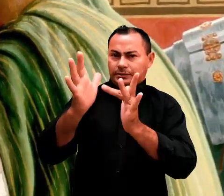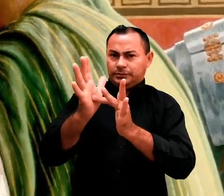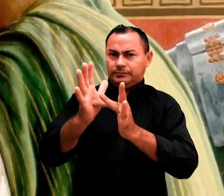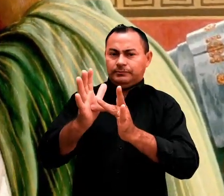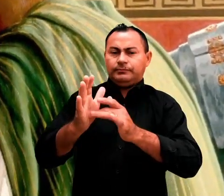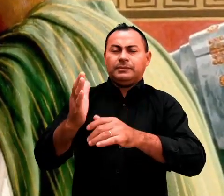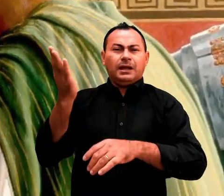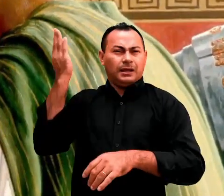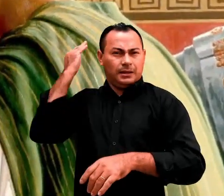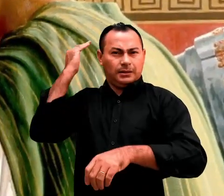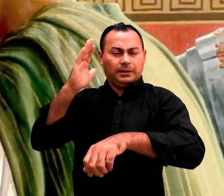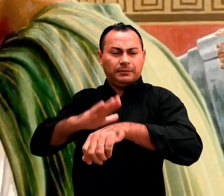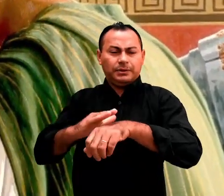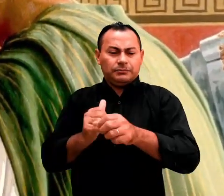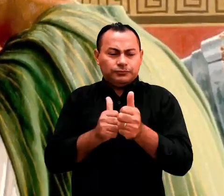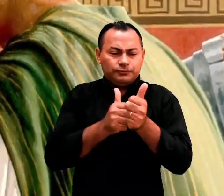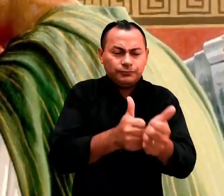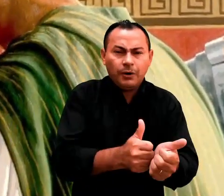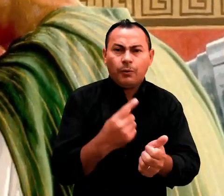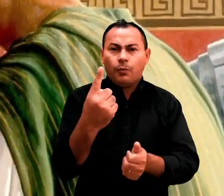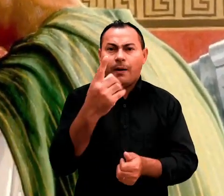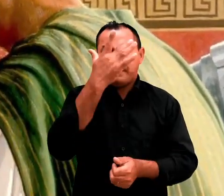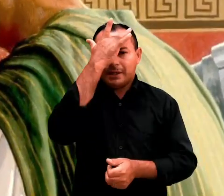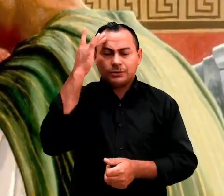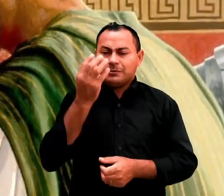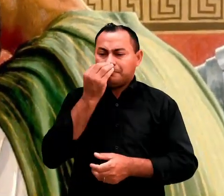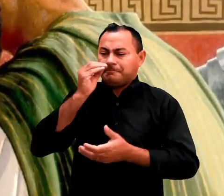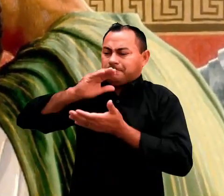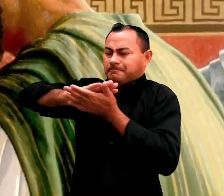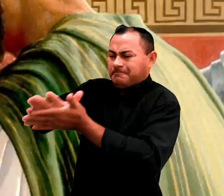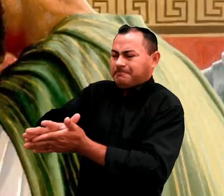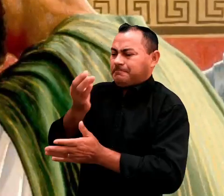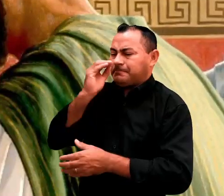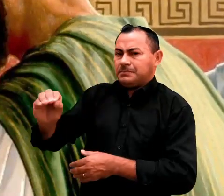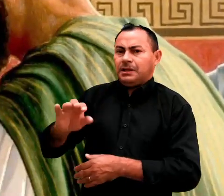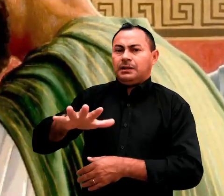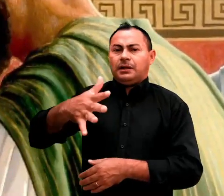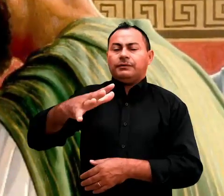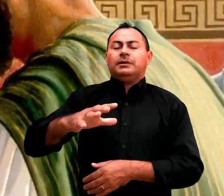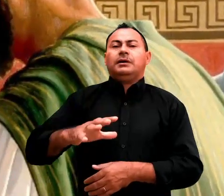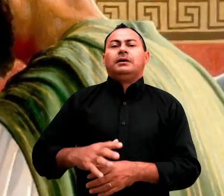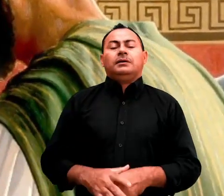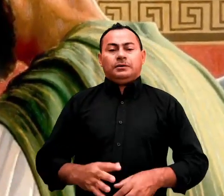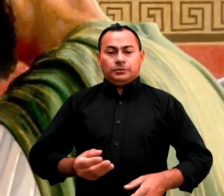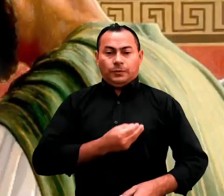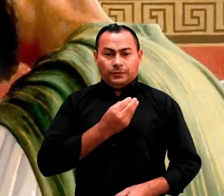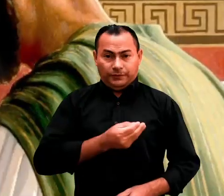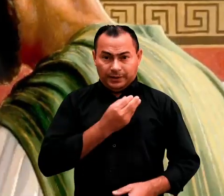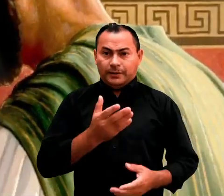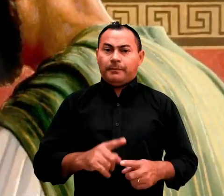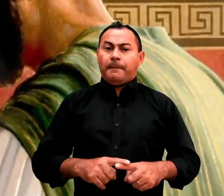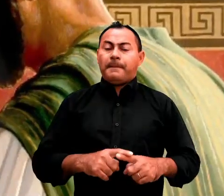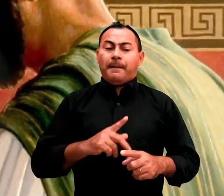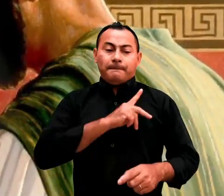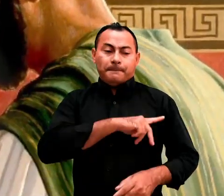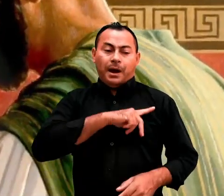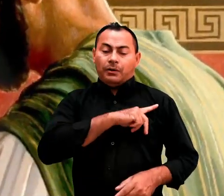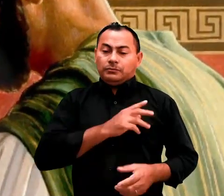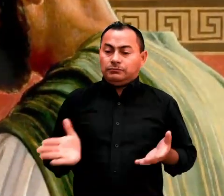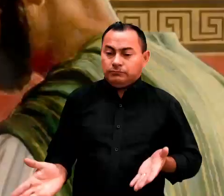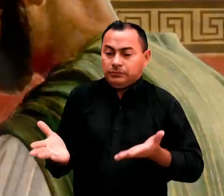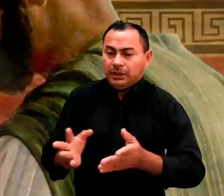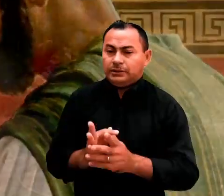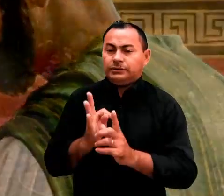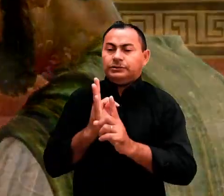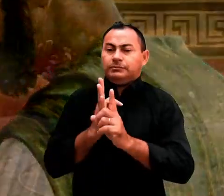Naqueles tempos, em intensa perseguição, se uma pessoa negasse a Cristo, provavelmente sobreviveria. Paulo não estava